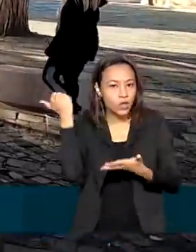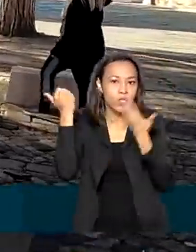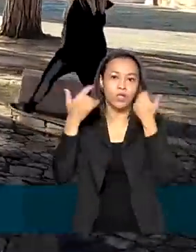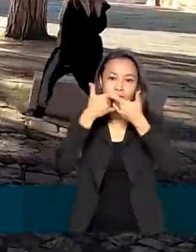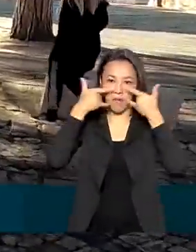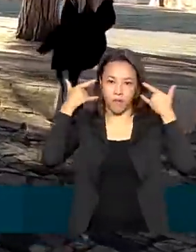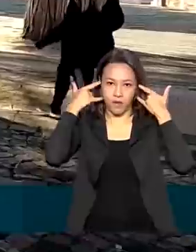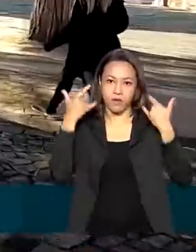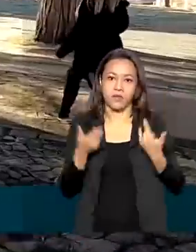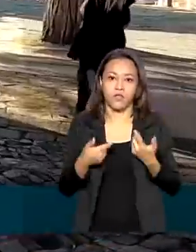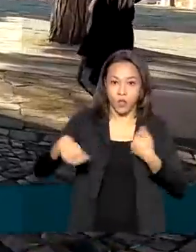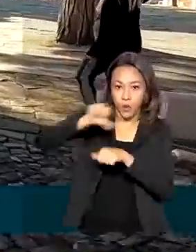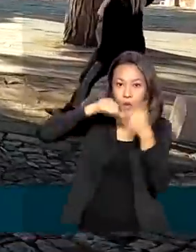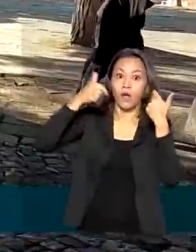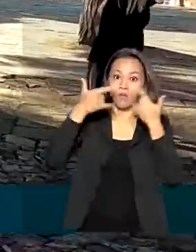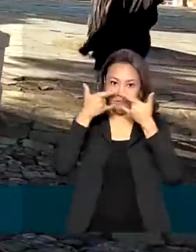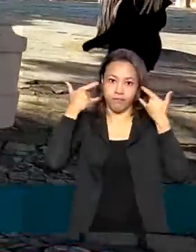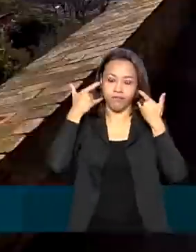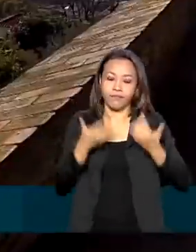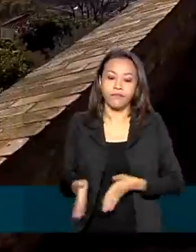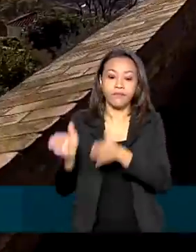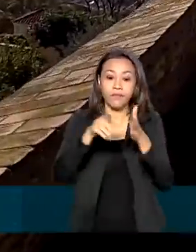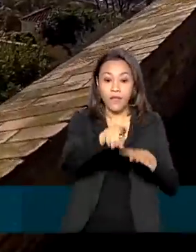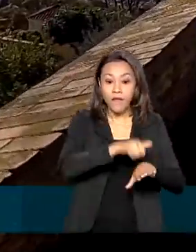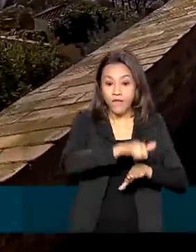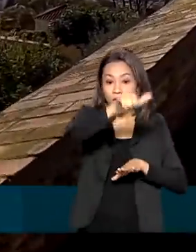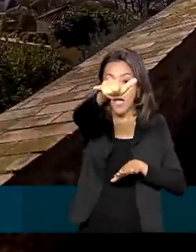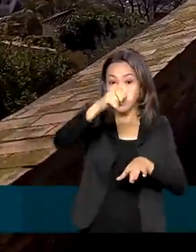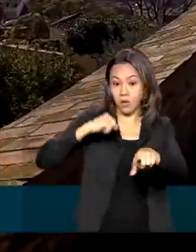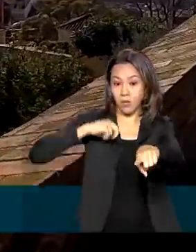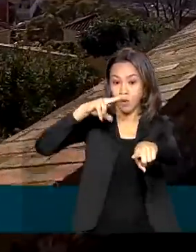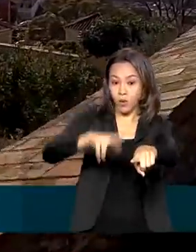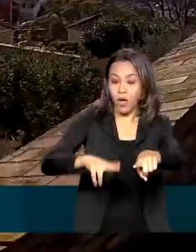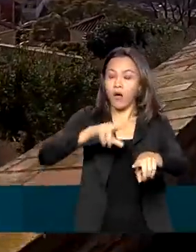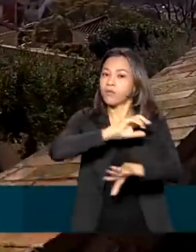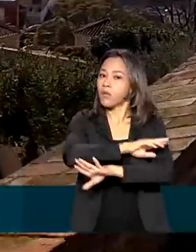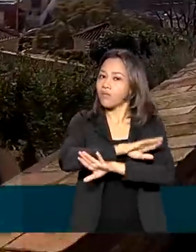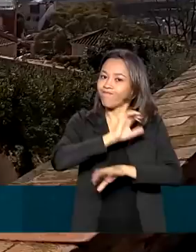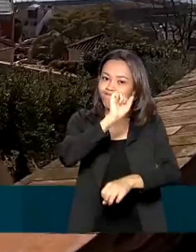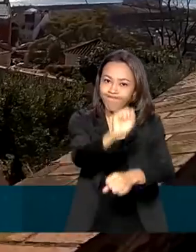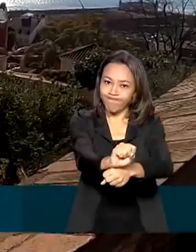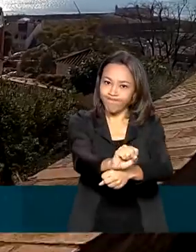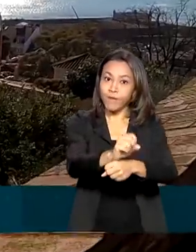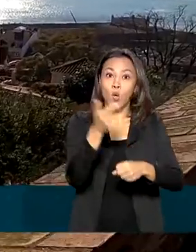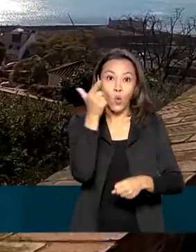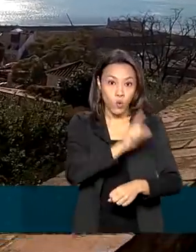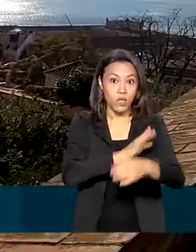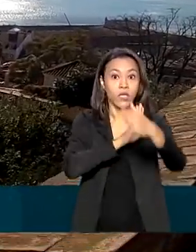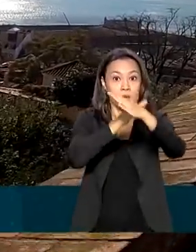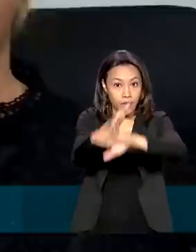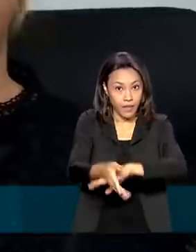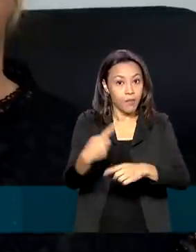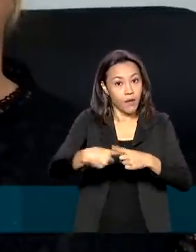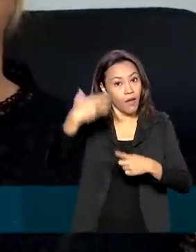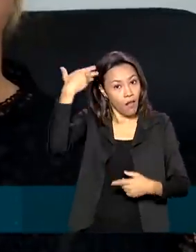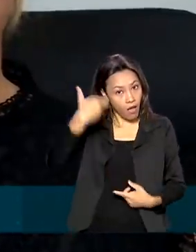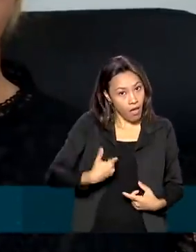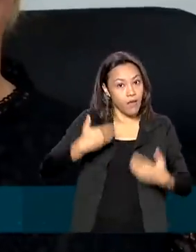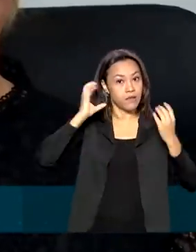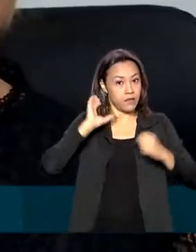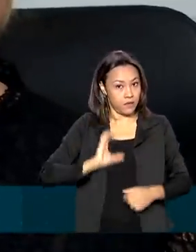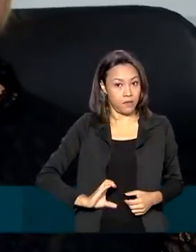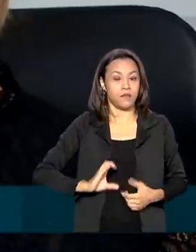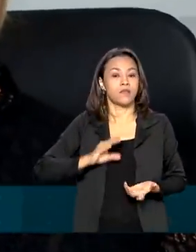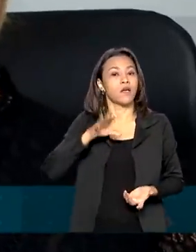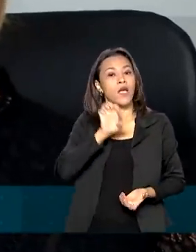brasileiros em Portugal está suspensa. Liliane só conseguiu entrar no país por ter cidadania europeia. Para voltar,